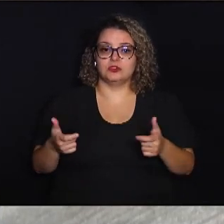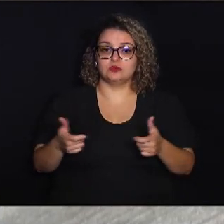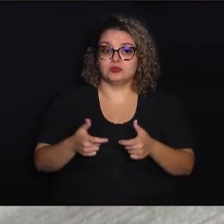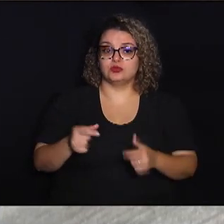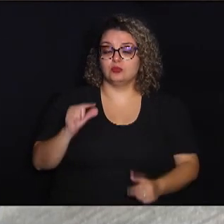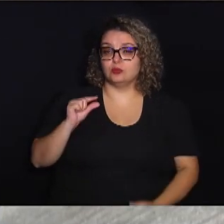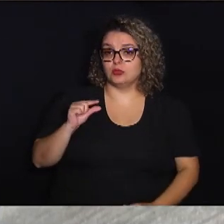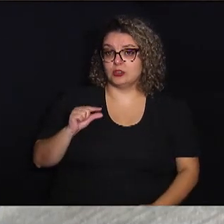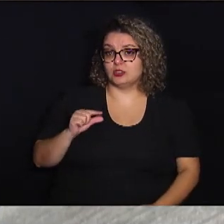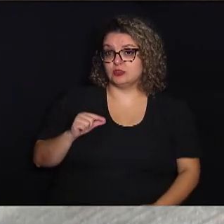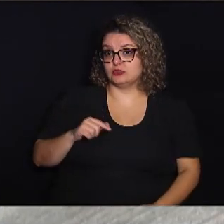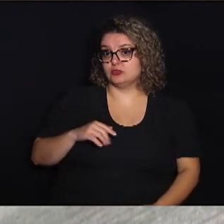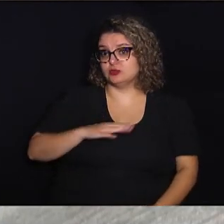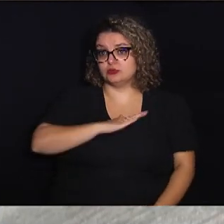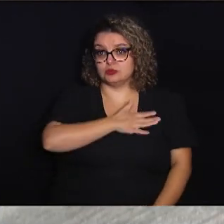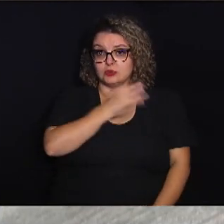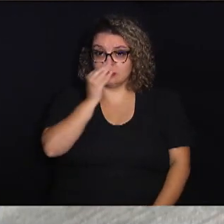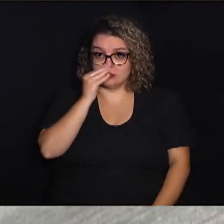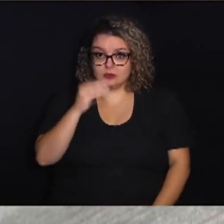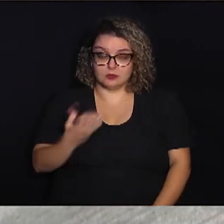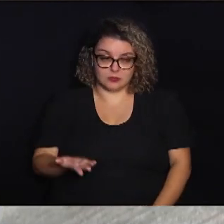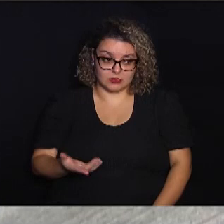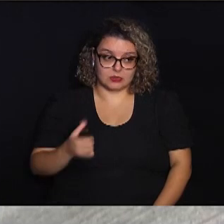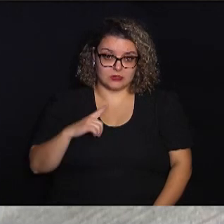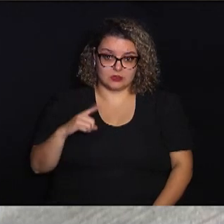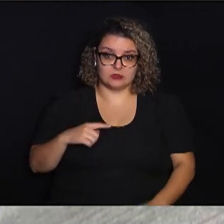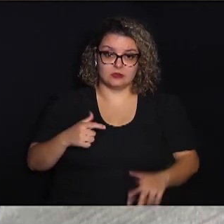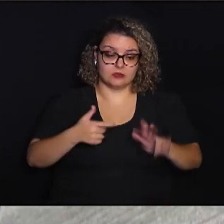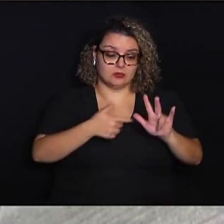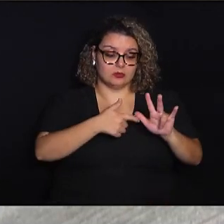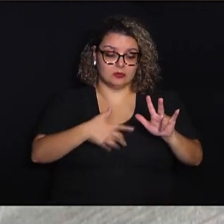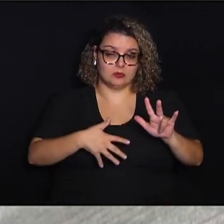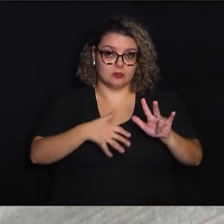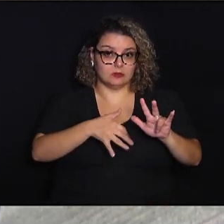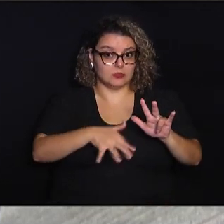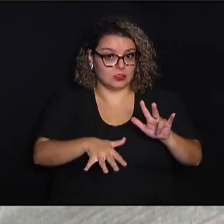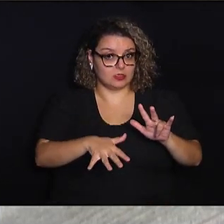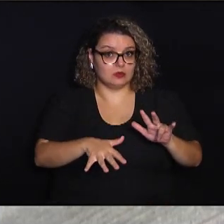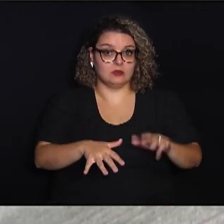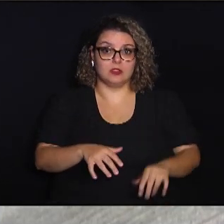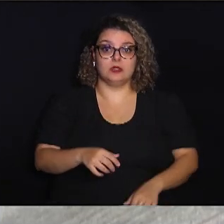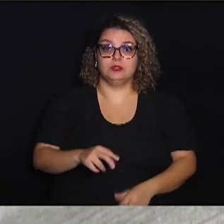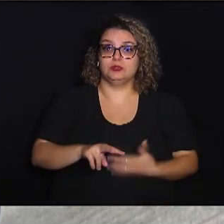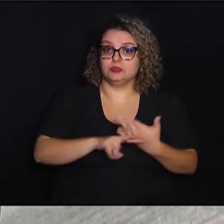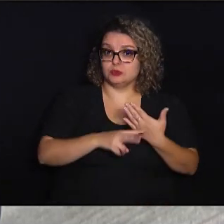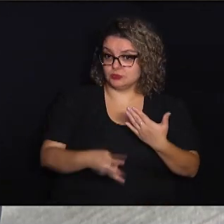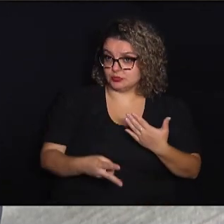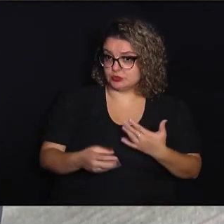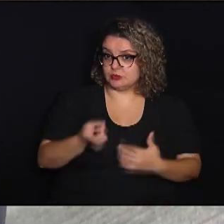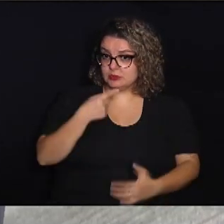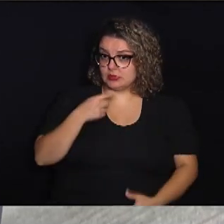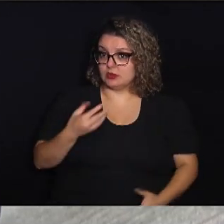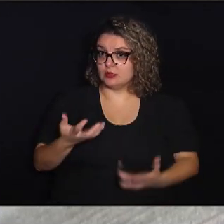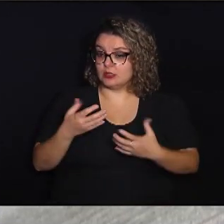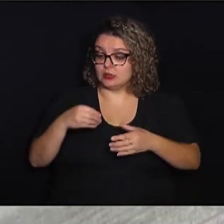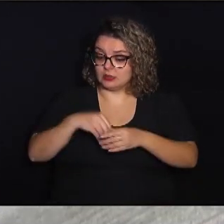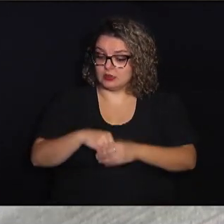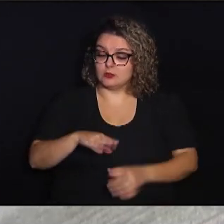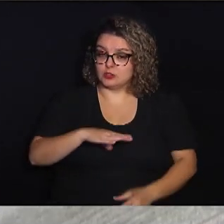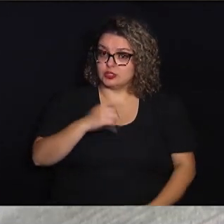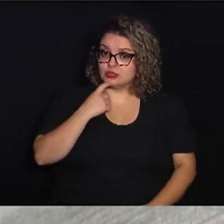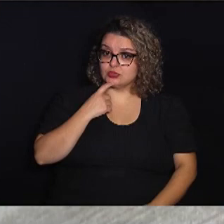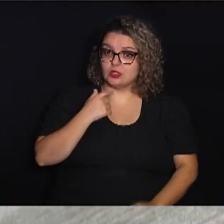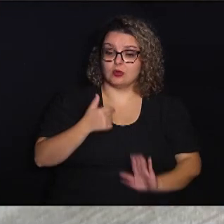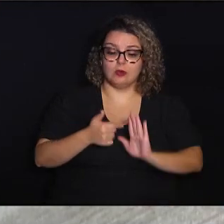Isso aí é um extrato que vem da própria cannabis, para efeitos medicinais apenas, e é isso que nós queremos aqui dentro de Campinas, mostrar